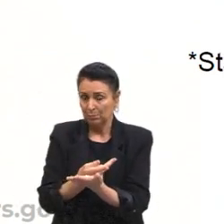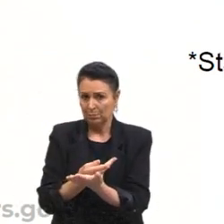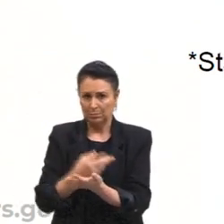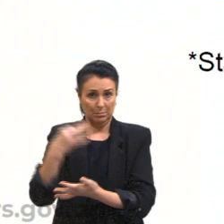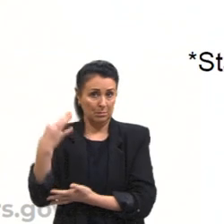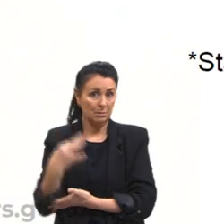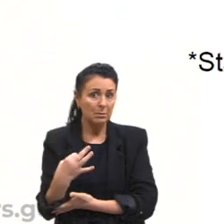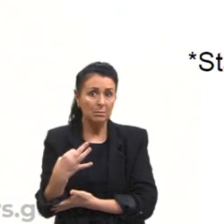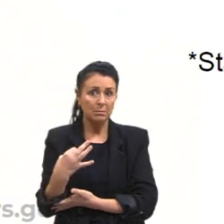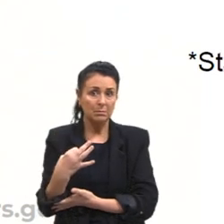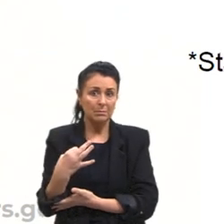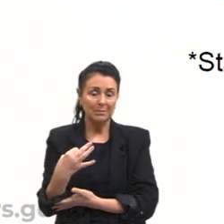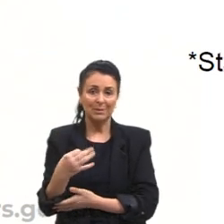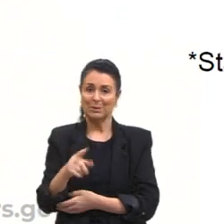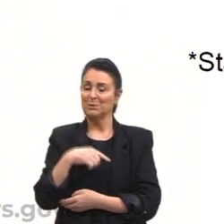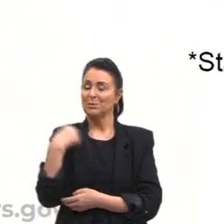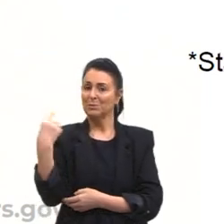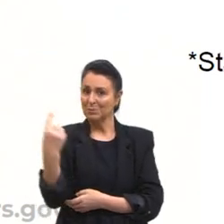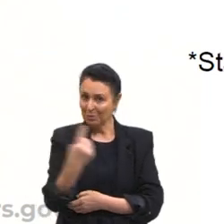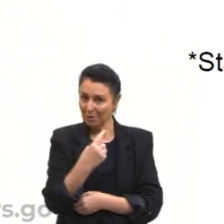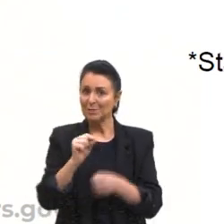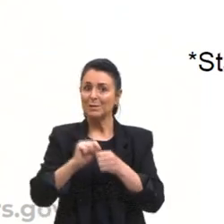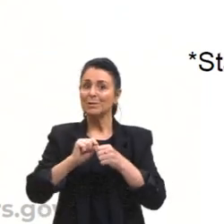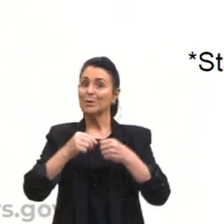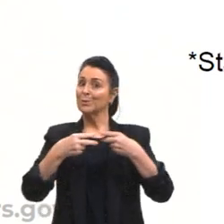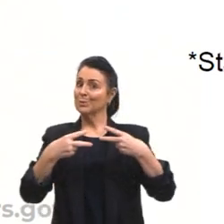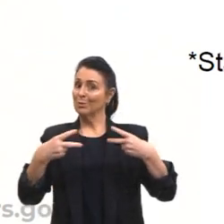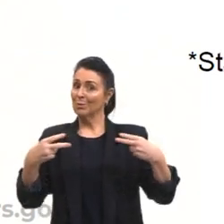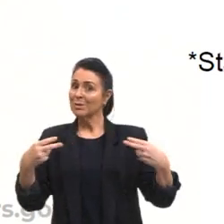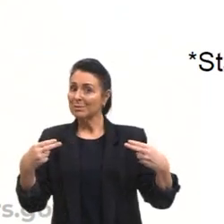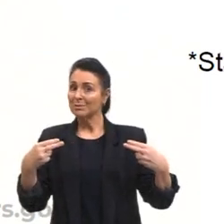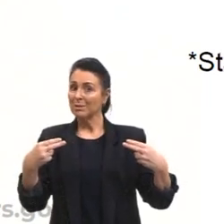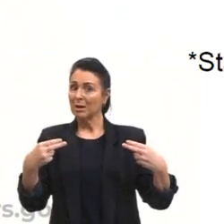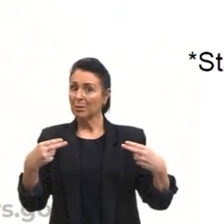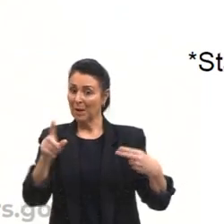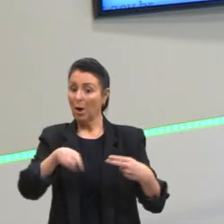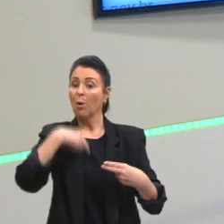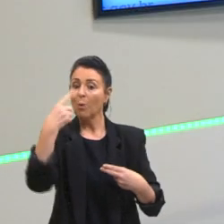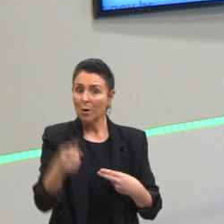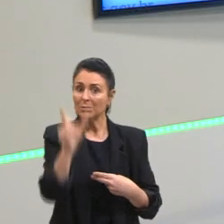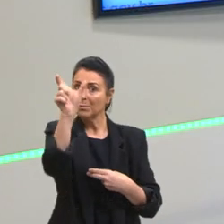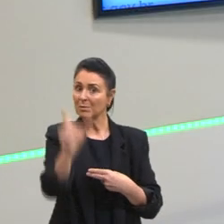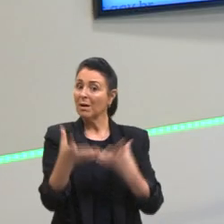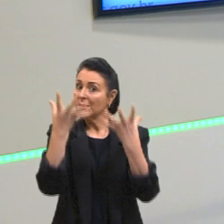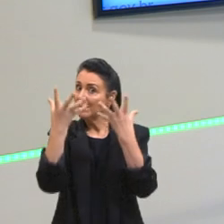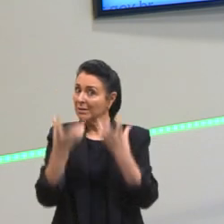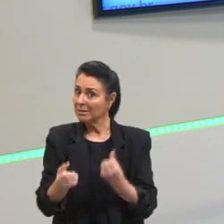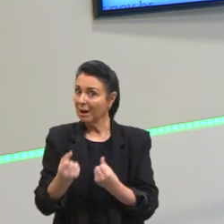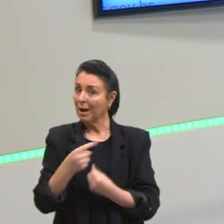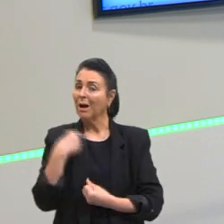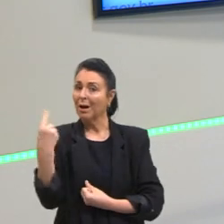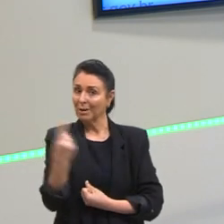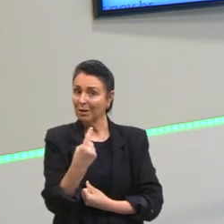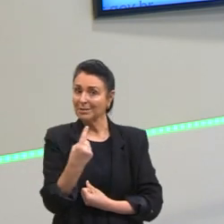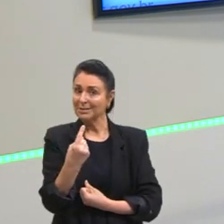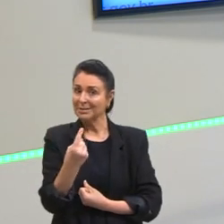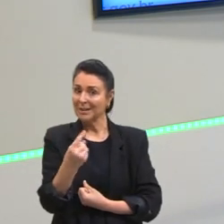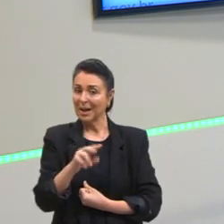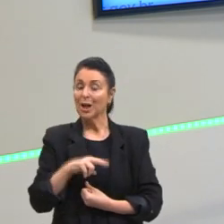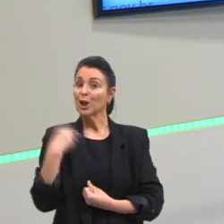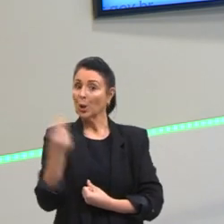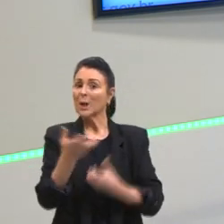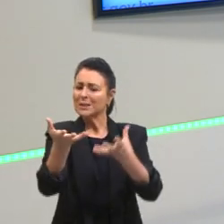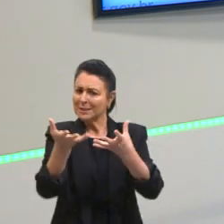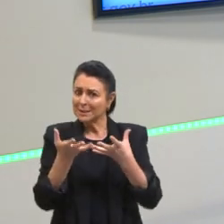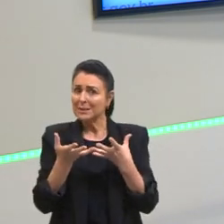muitas vezes, nós agimos, nos portamos, para que sejamos aprovados pelo grupo social, para que tenhamos aprovação do grupo social,